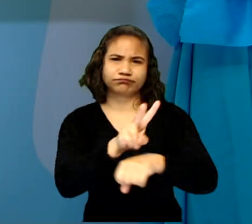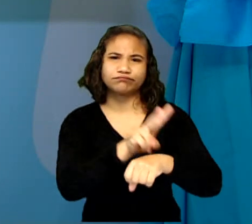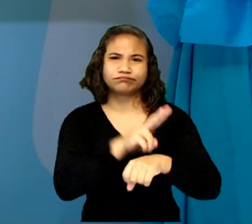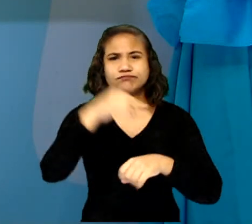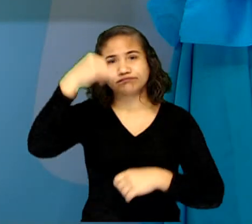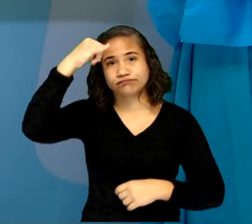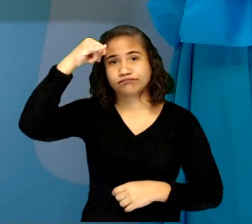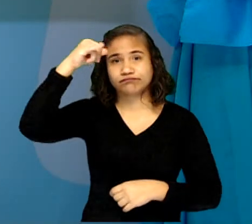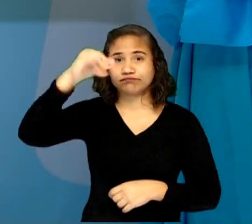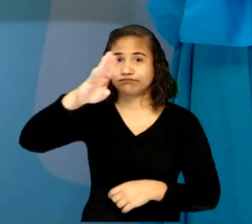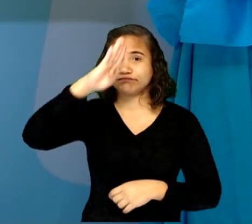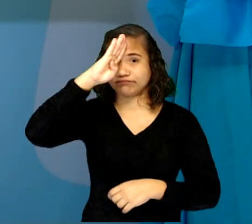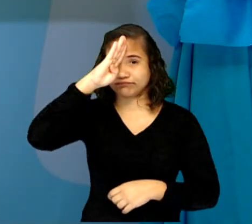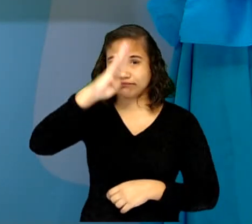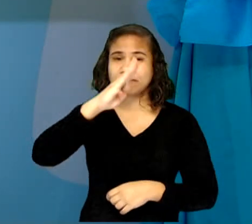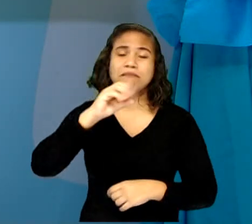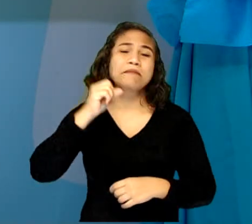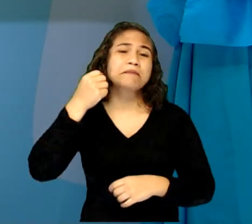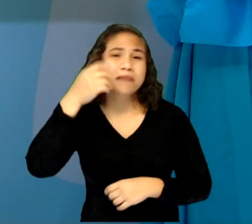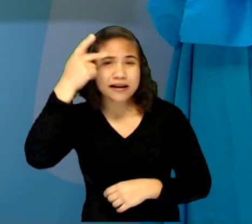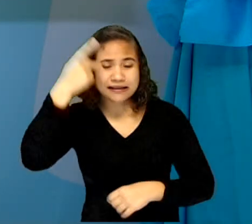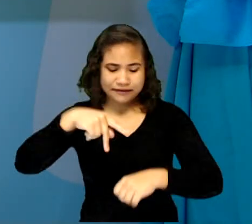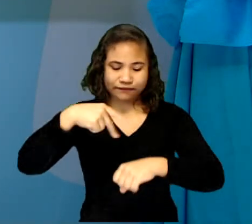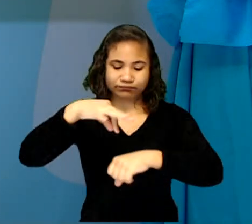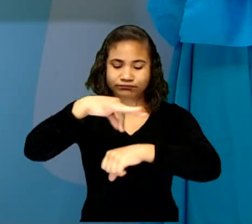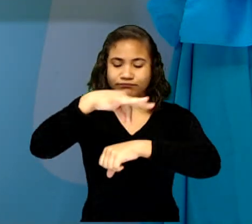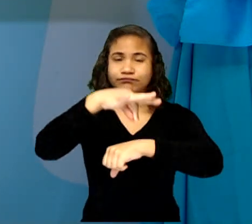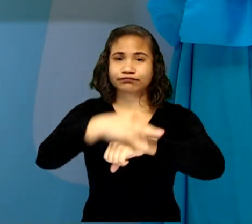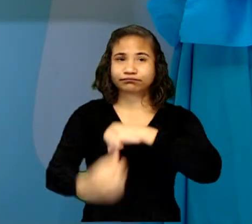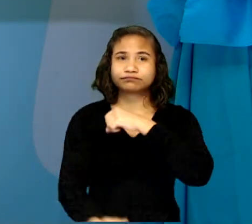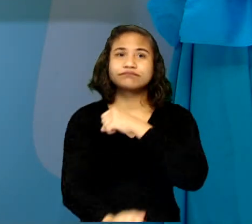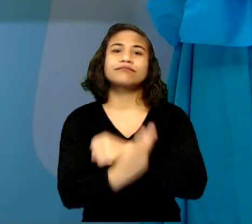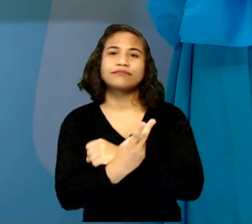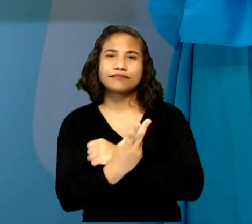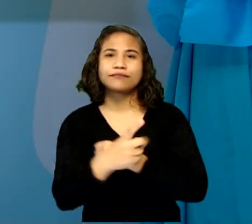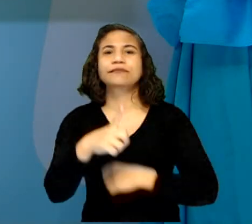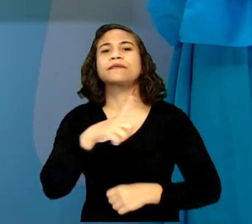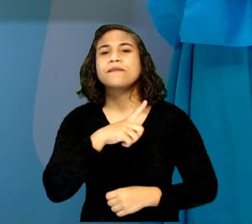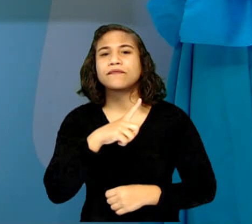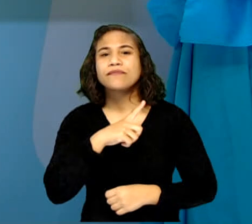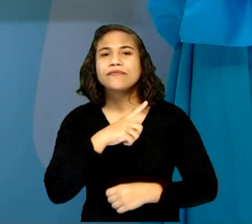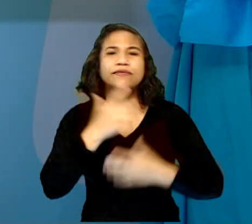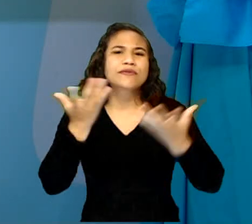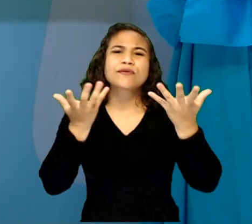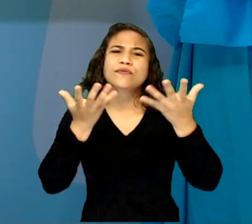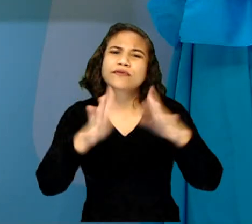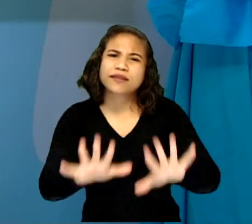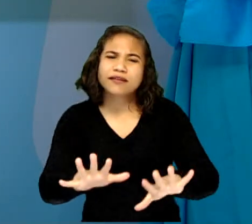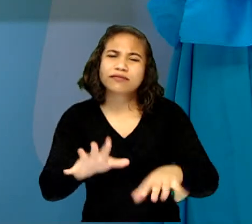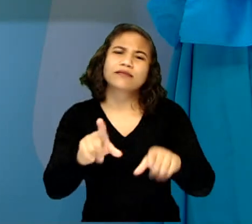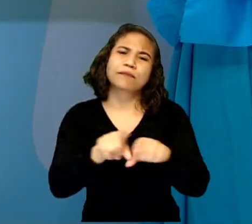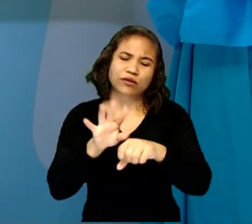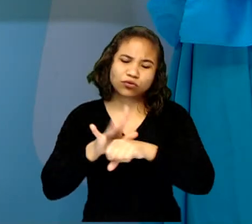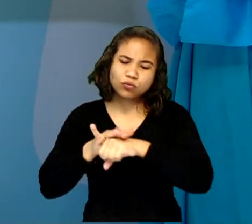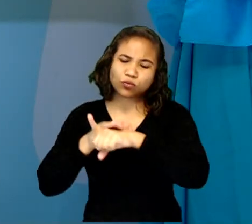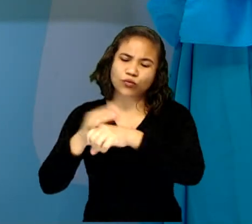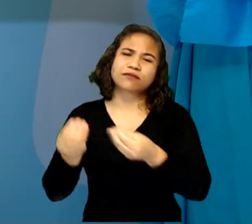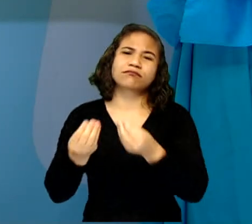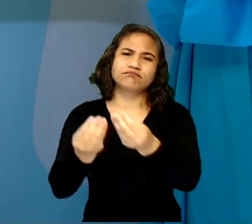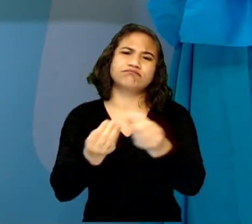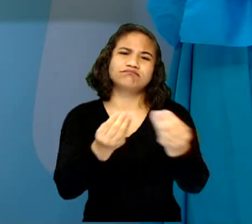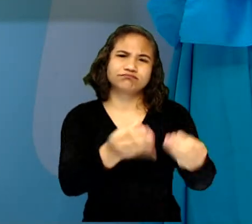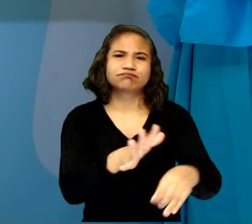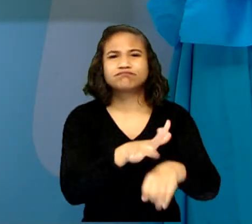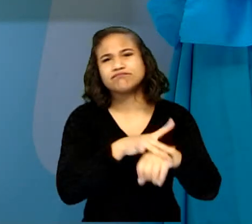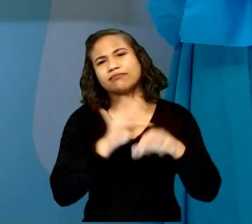ter para que esse mosquito não venha a aparecer e não venha a adoecer a sua casa, a sua